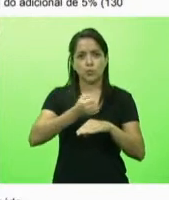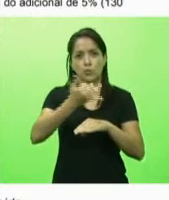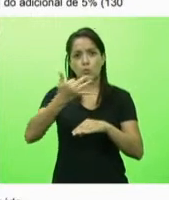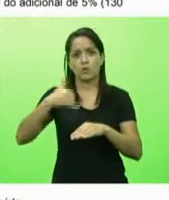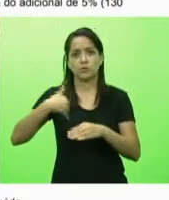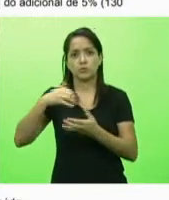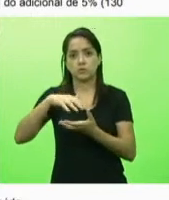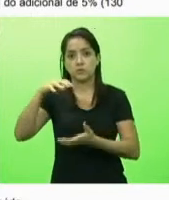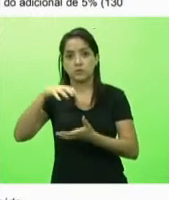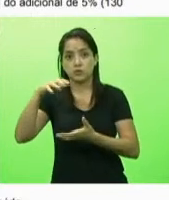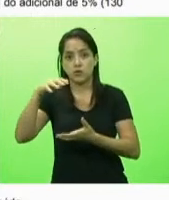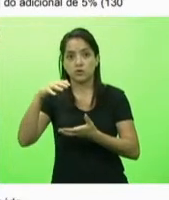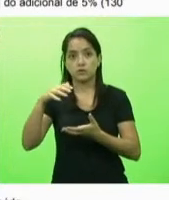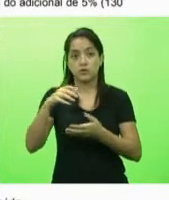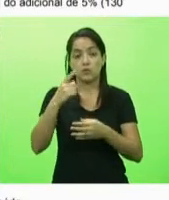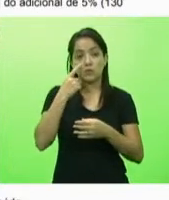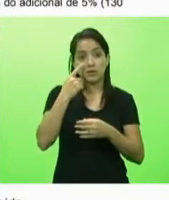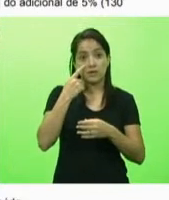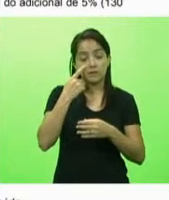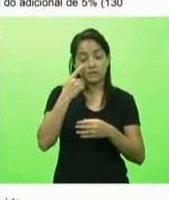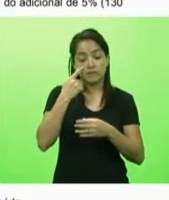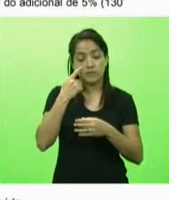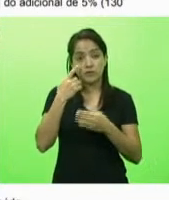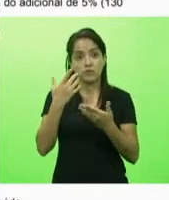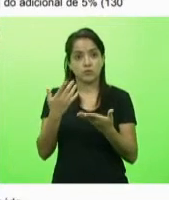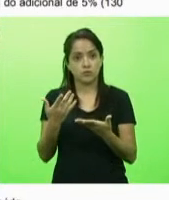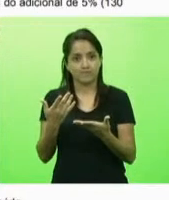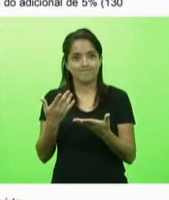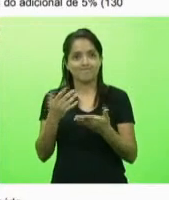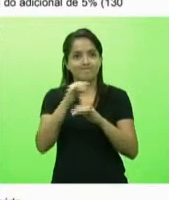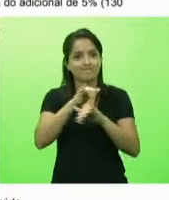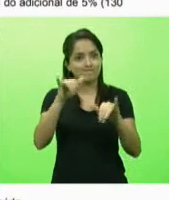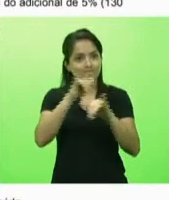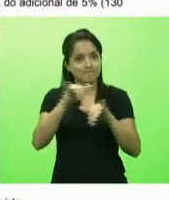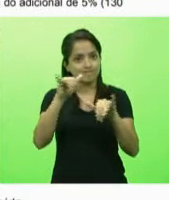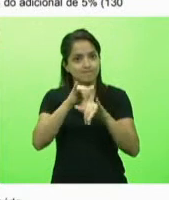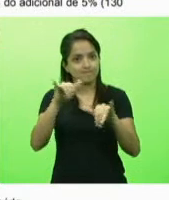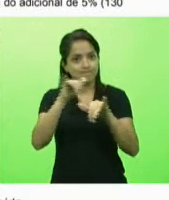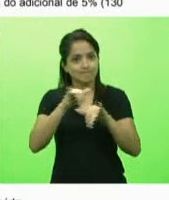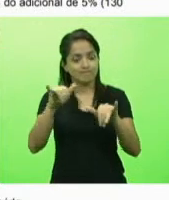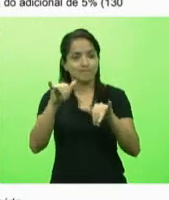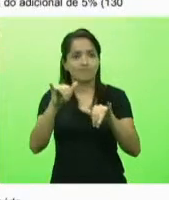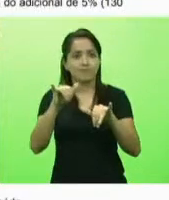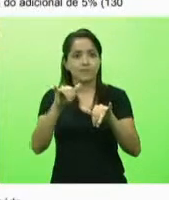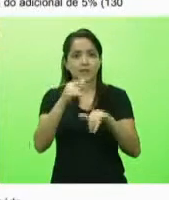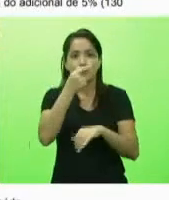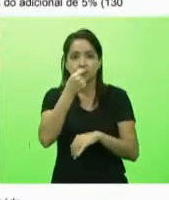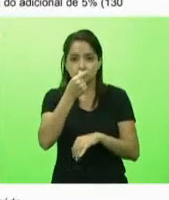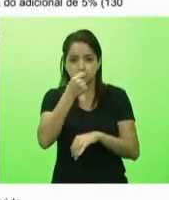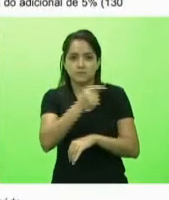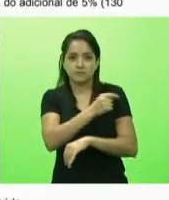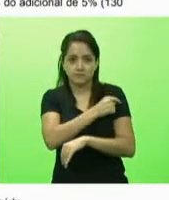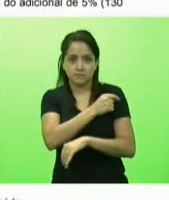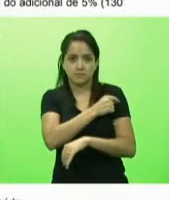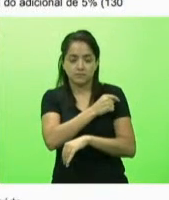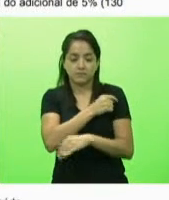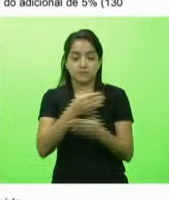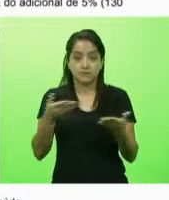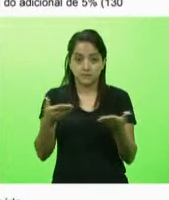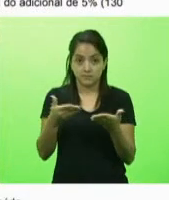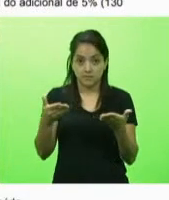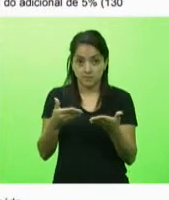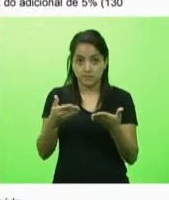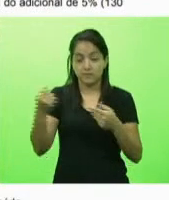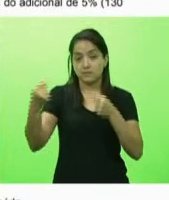ele quando viu o quantitativo ele olhou para a campanha da imunização da influência e nós estamos agora aqui em Brasília justamente